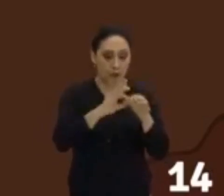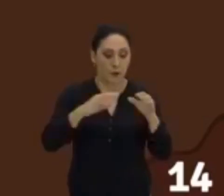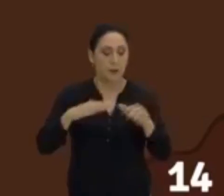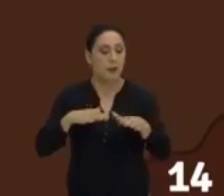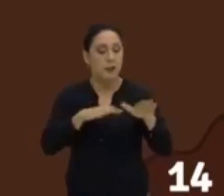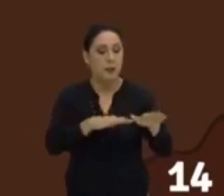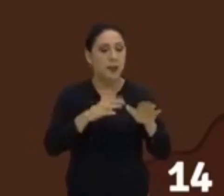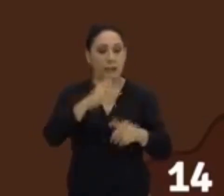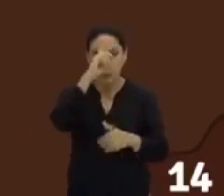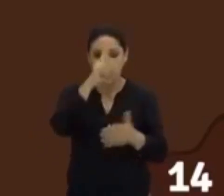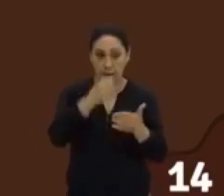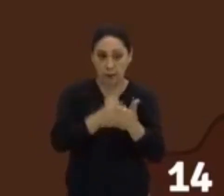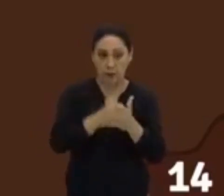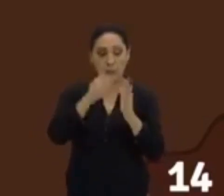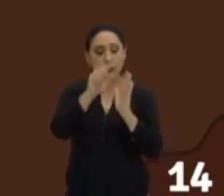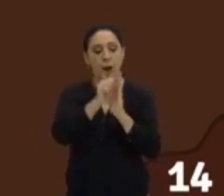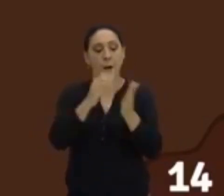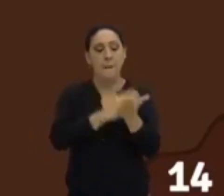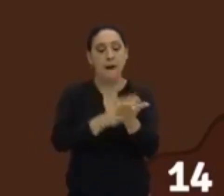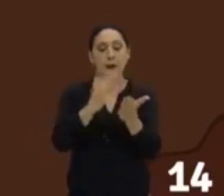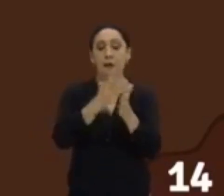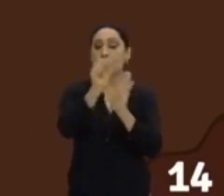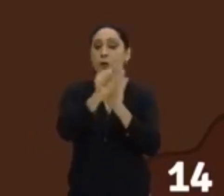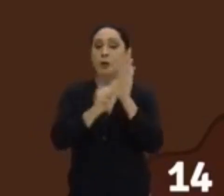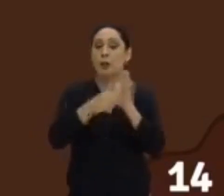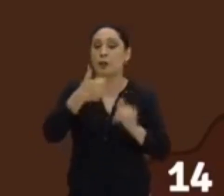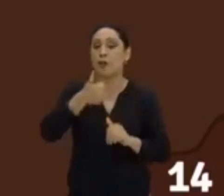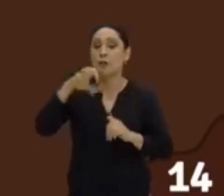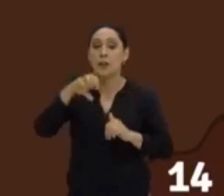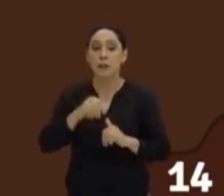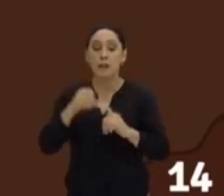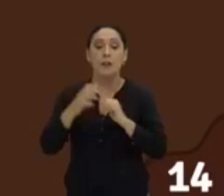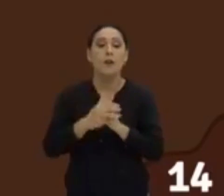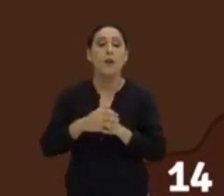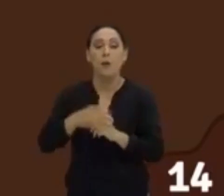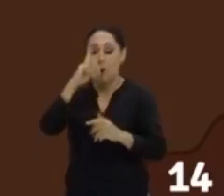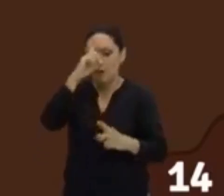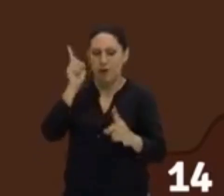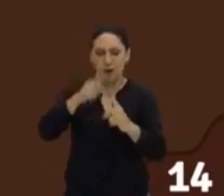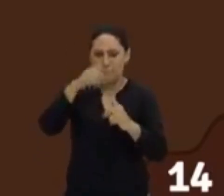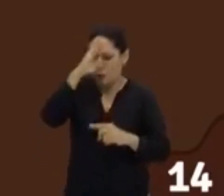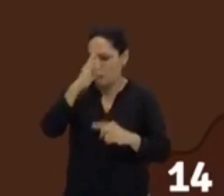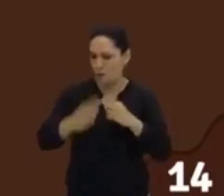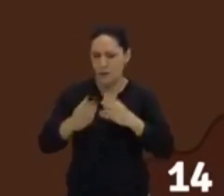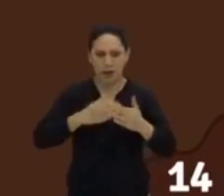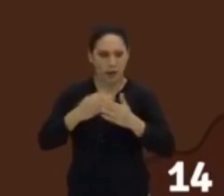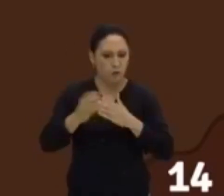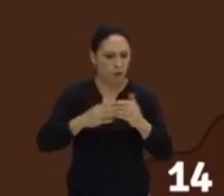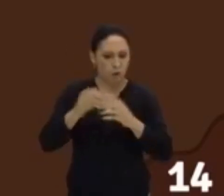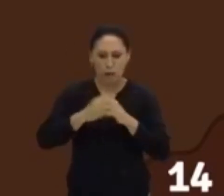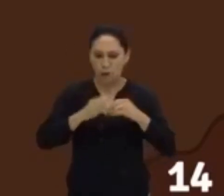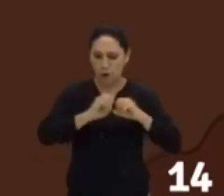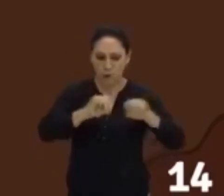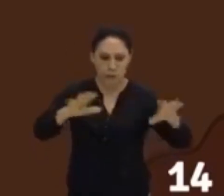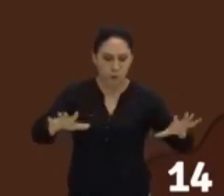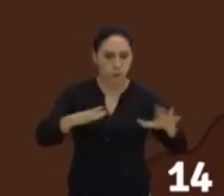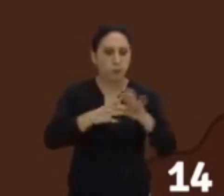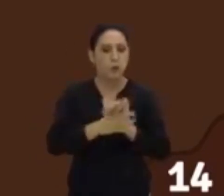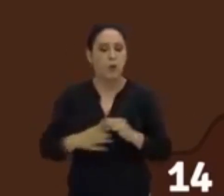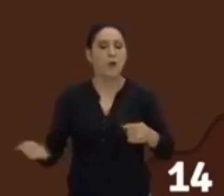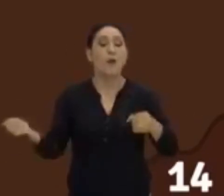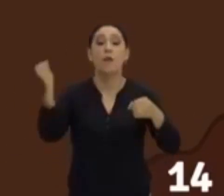decidiram que, a partir do século XIX, o objetivo principal de qualquer judeu que estava espalhado pelo mundo seria